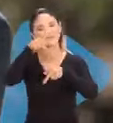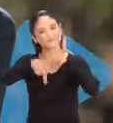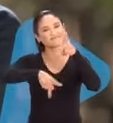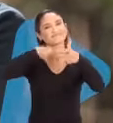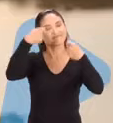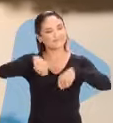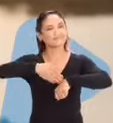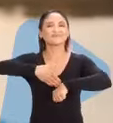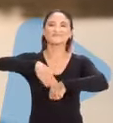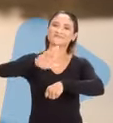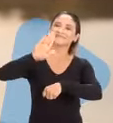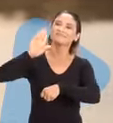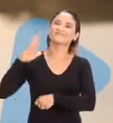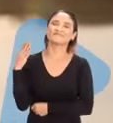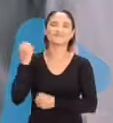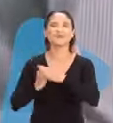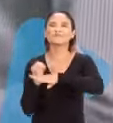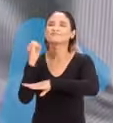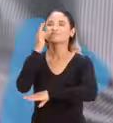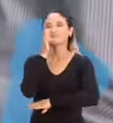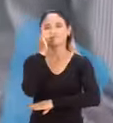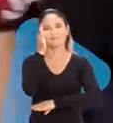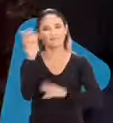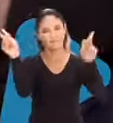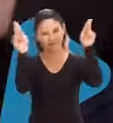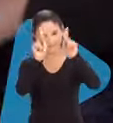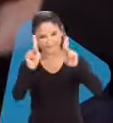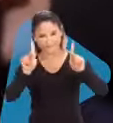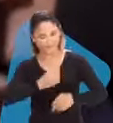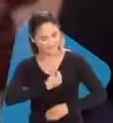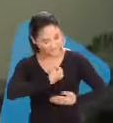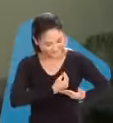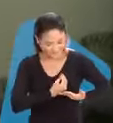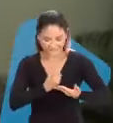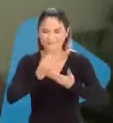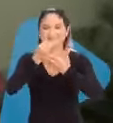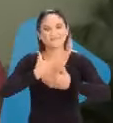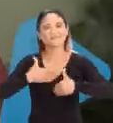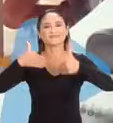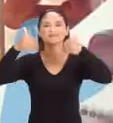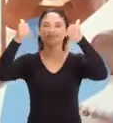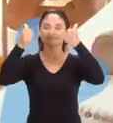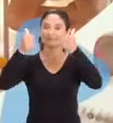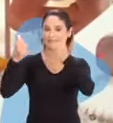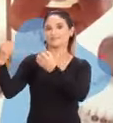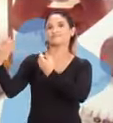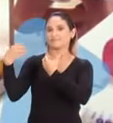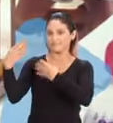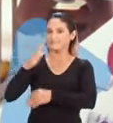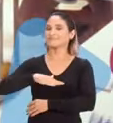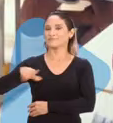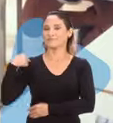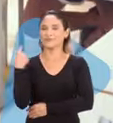precisa mais De um amanhã de paz E uma vida melhor As crianças me ensinam